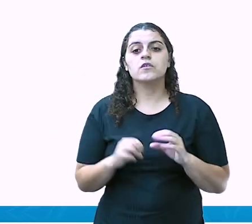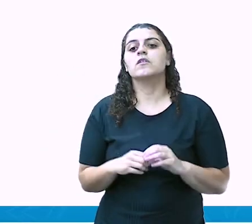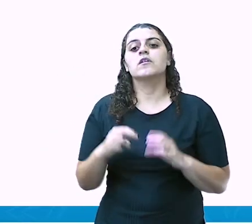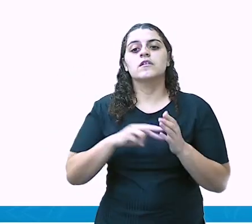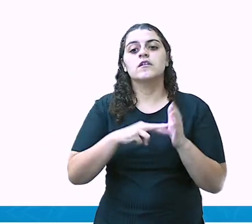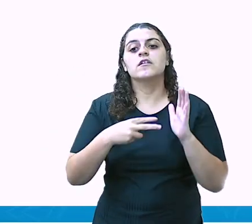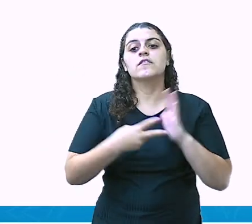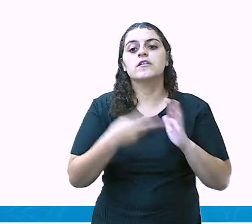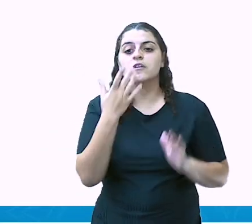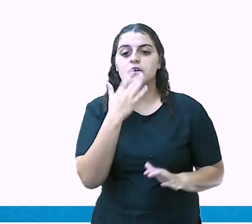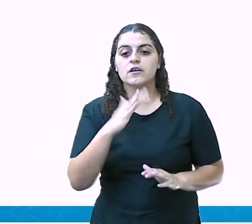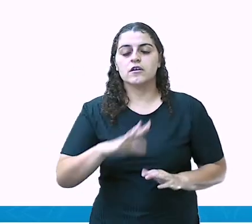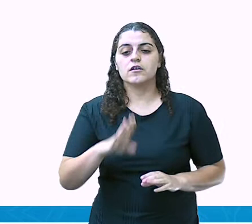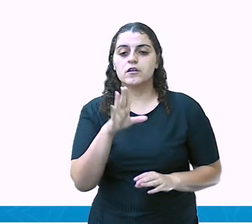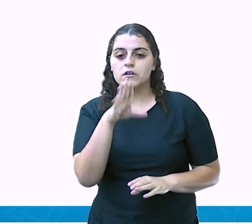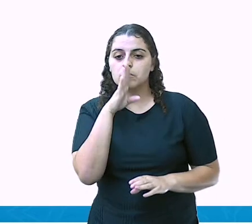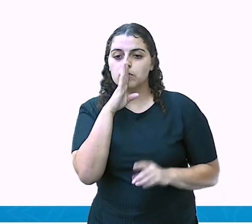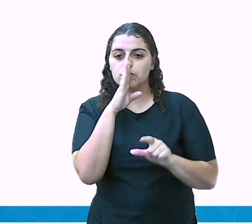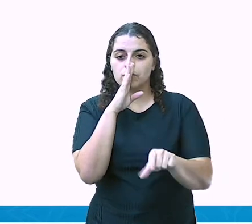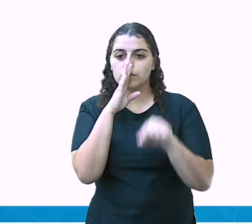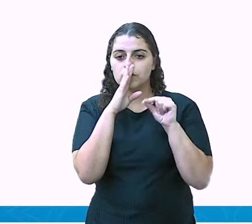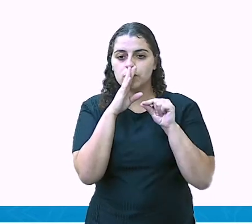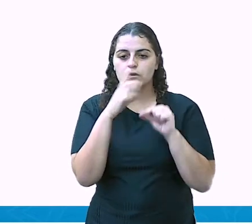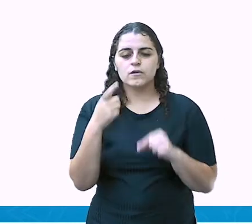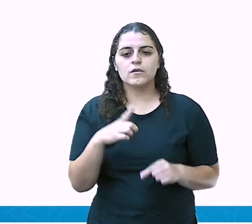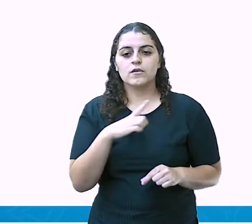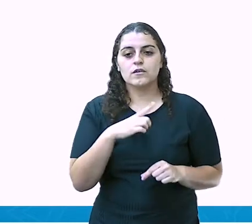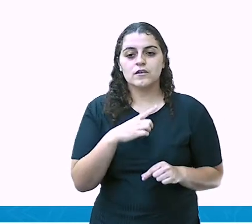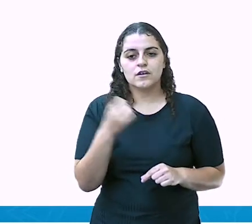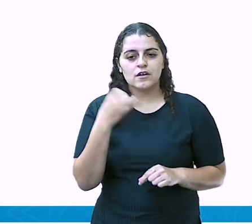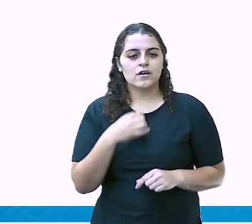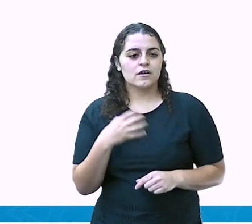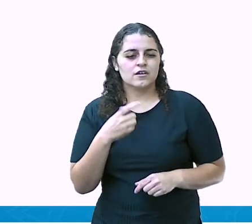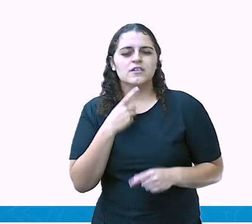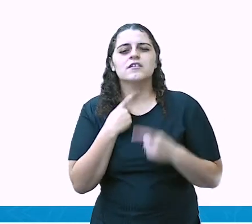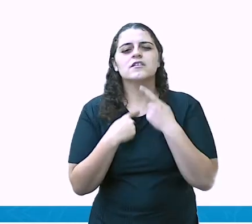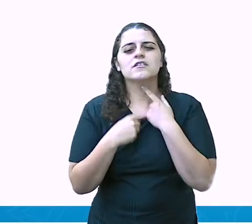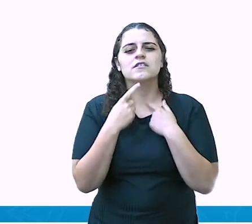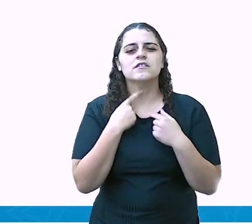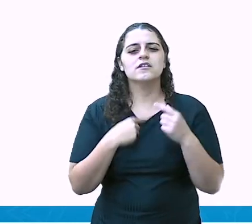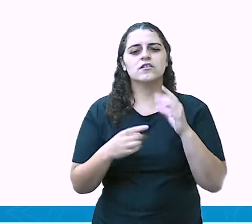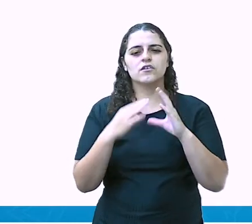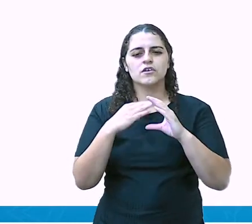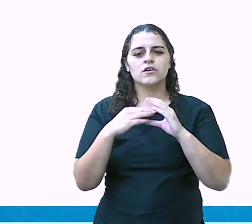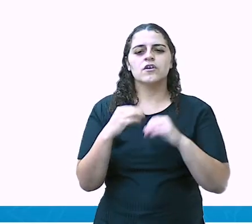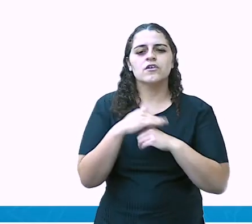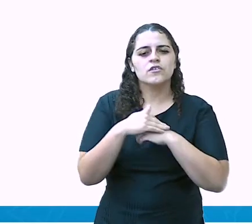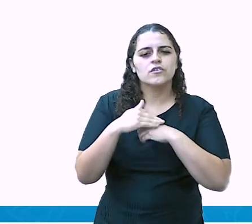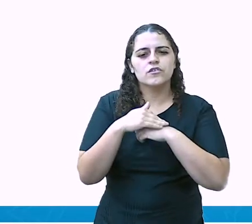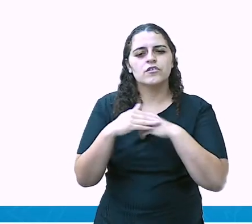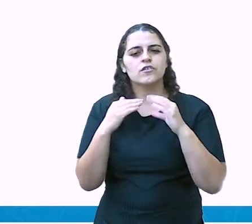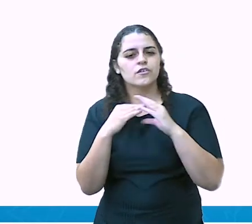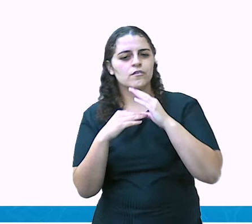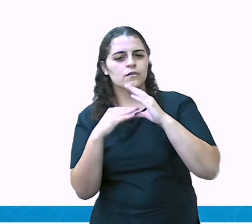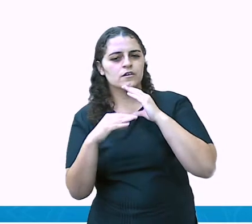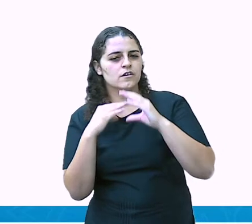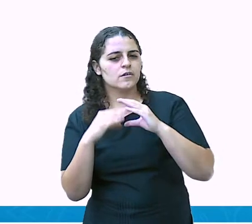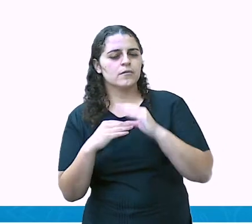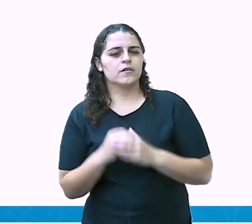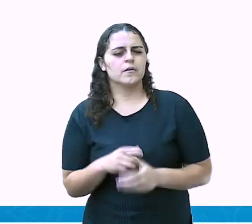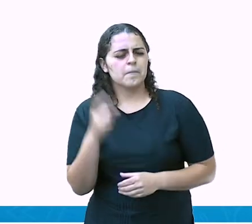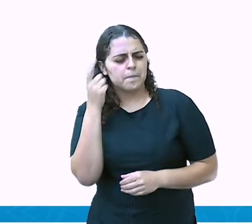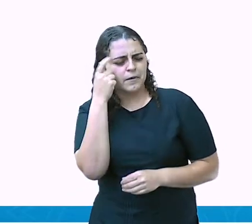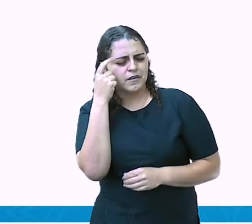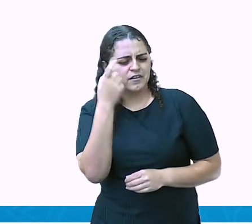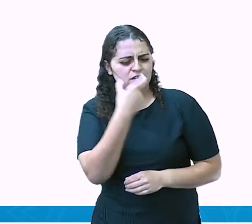que a criança que tem mutismo seletivo não tem intenção comunicativa. Ela tem muita vontade de se comunicar. Pensa o que passa